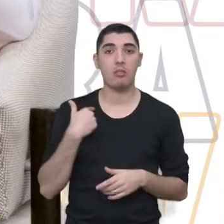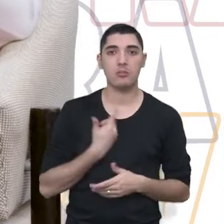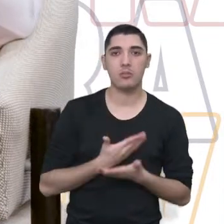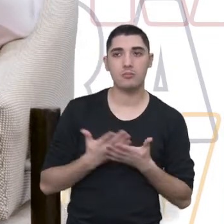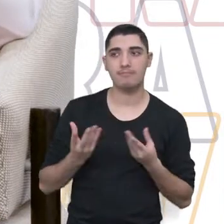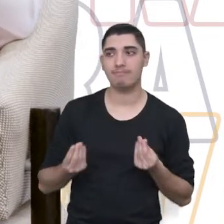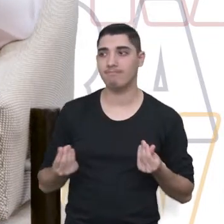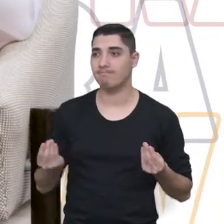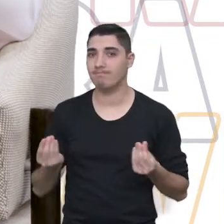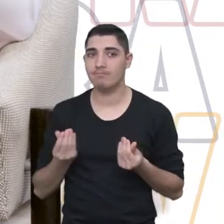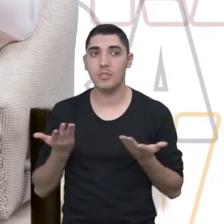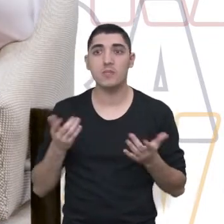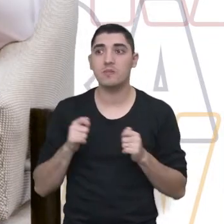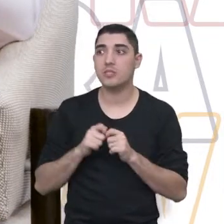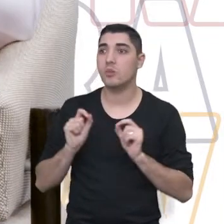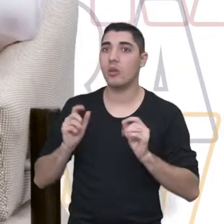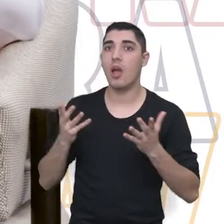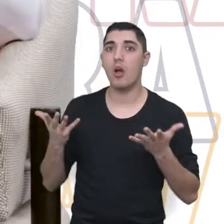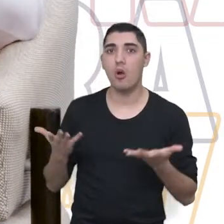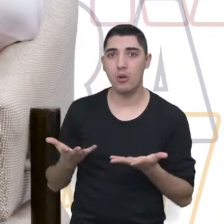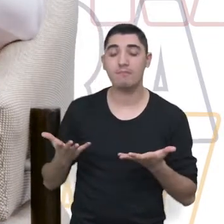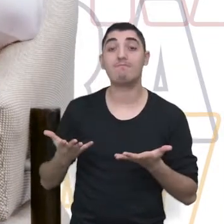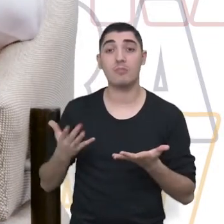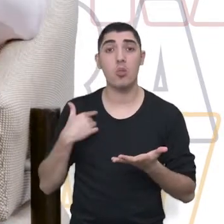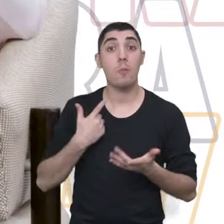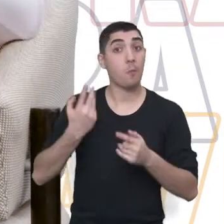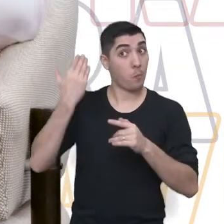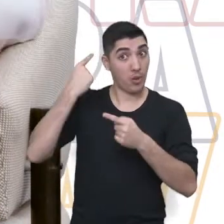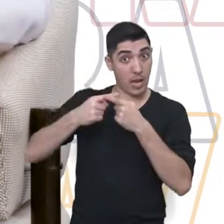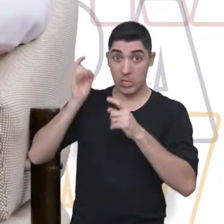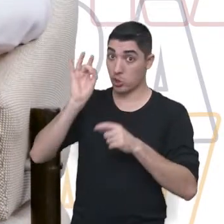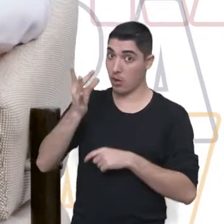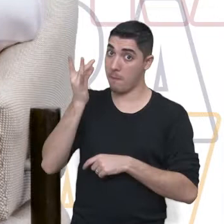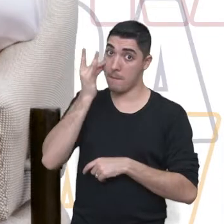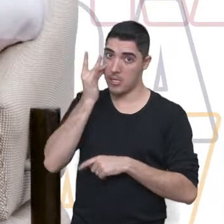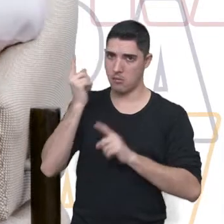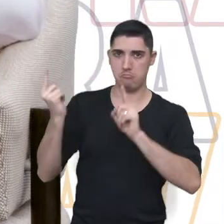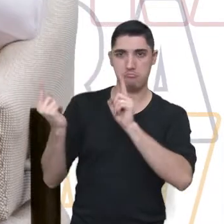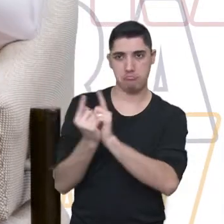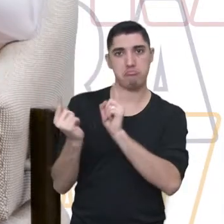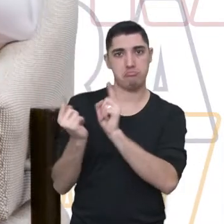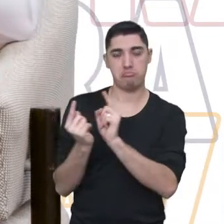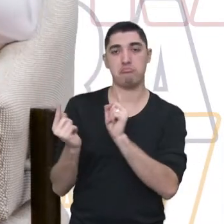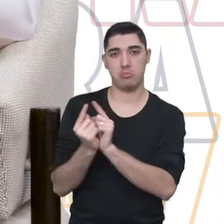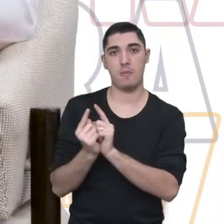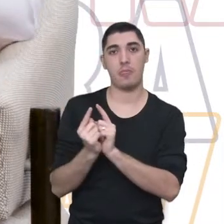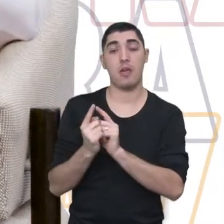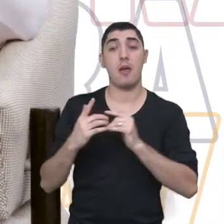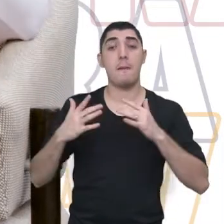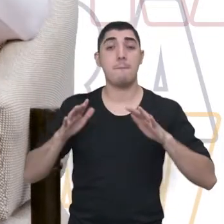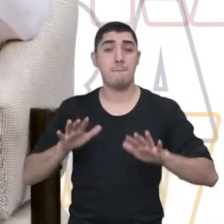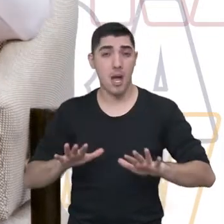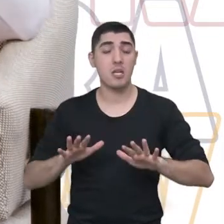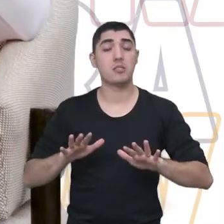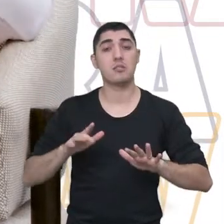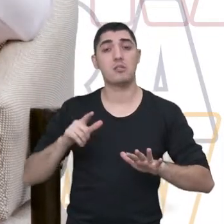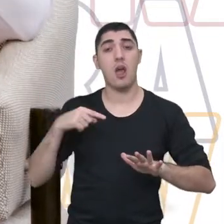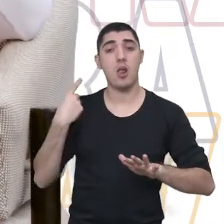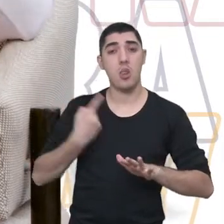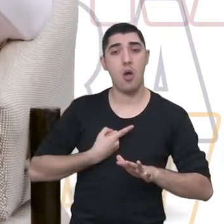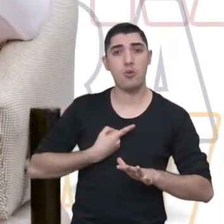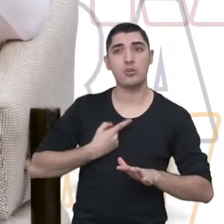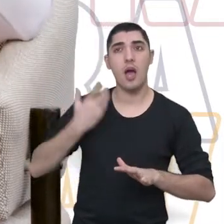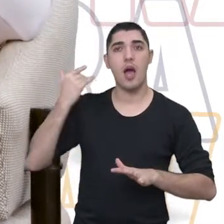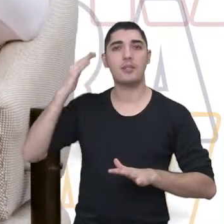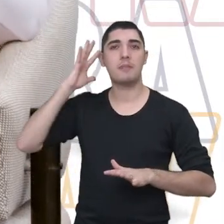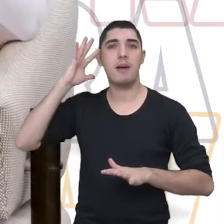realmente ficamos meio sem saber o que fazer, porque nós sempre atendemos presencialmente. Sempre foi assim. Mas, não sei, acho que a